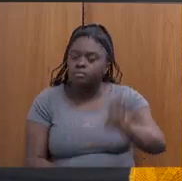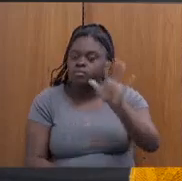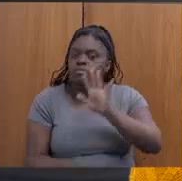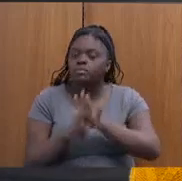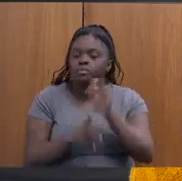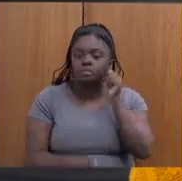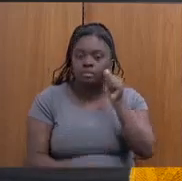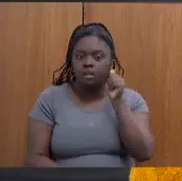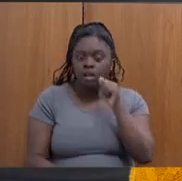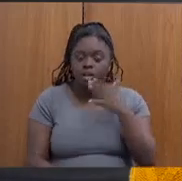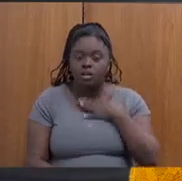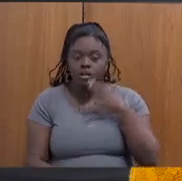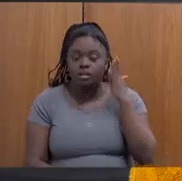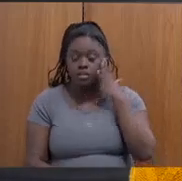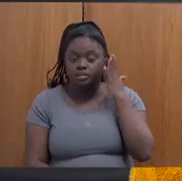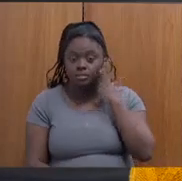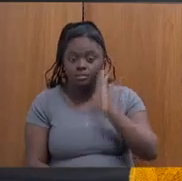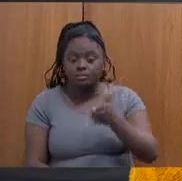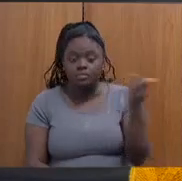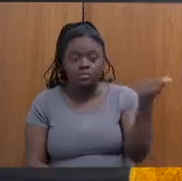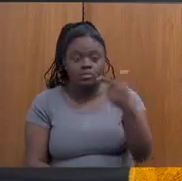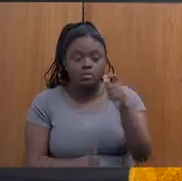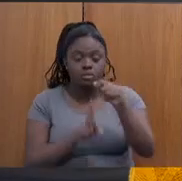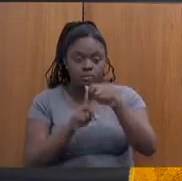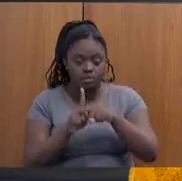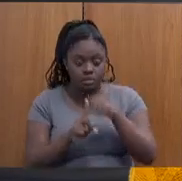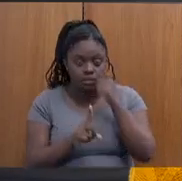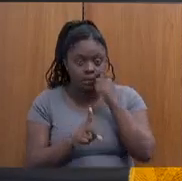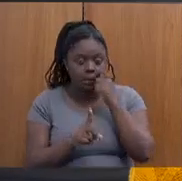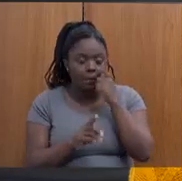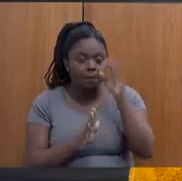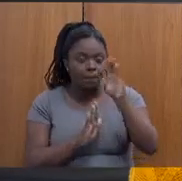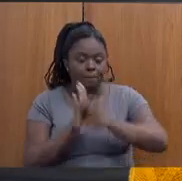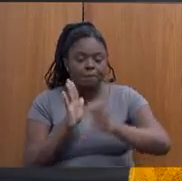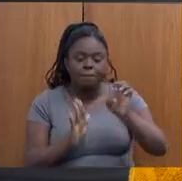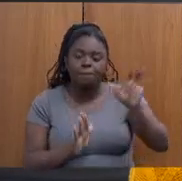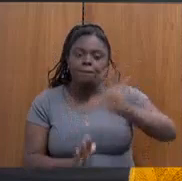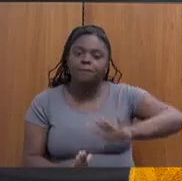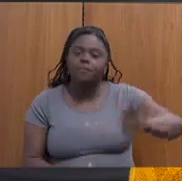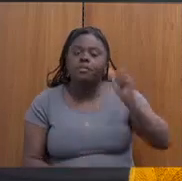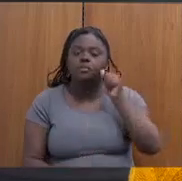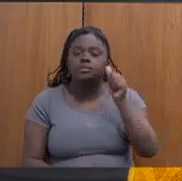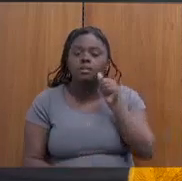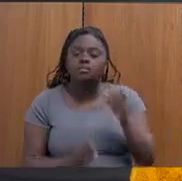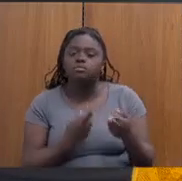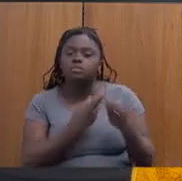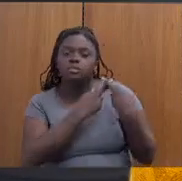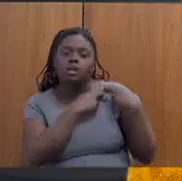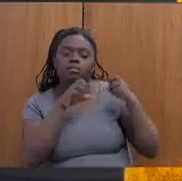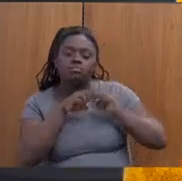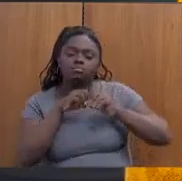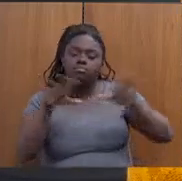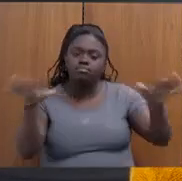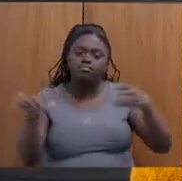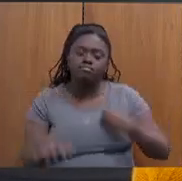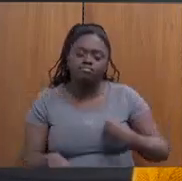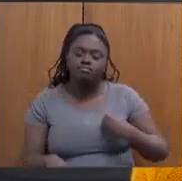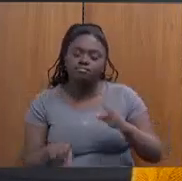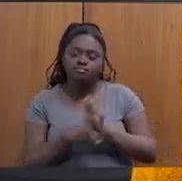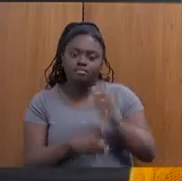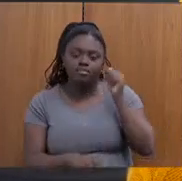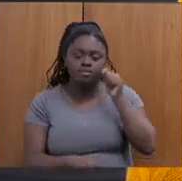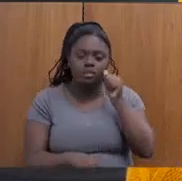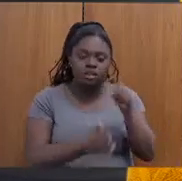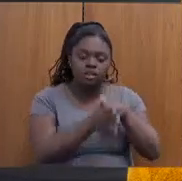A gente sabe que tem 12 meses já que o Conselho Estadual da Mulher, que é responsável por ampliar a participação das mulheres, a